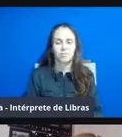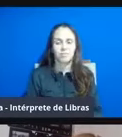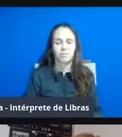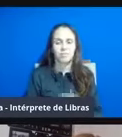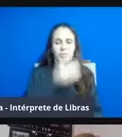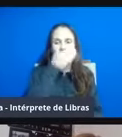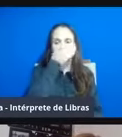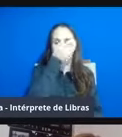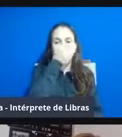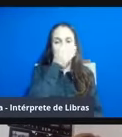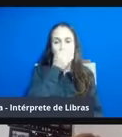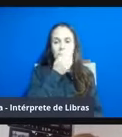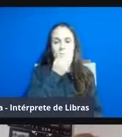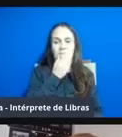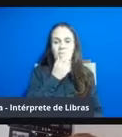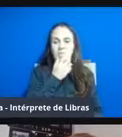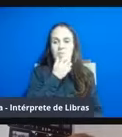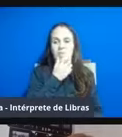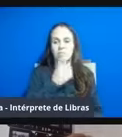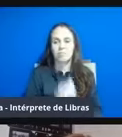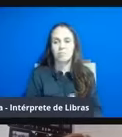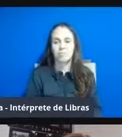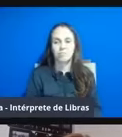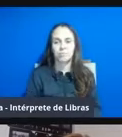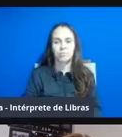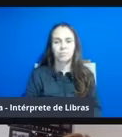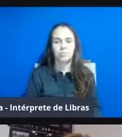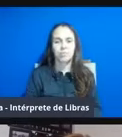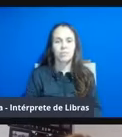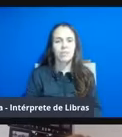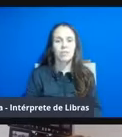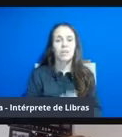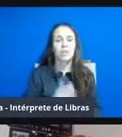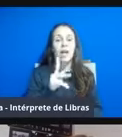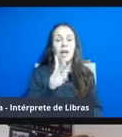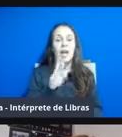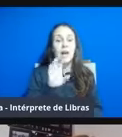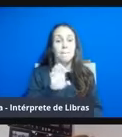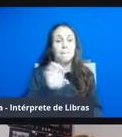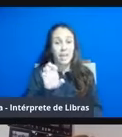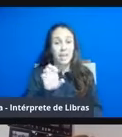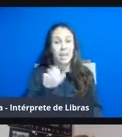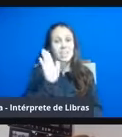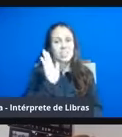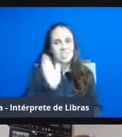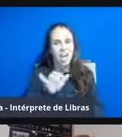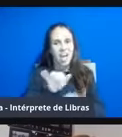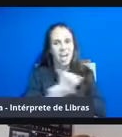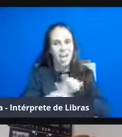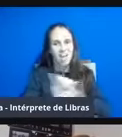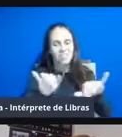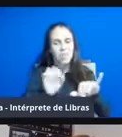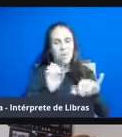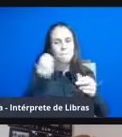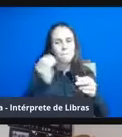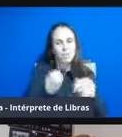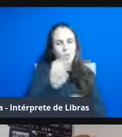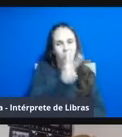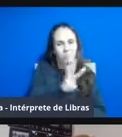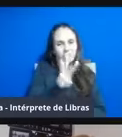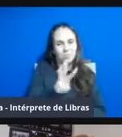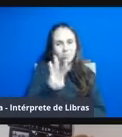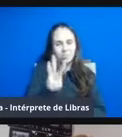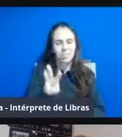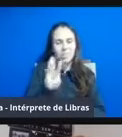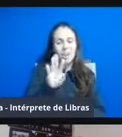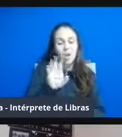Muito obrigado, então, a Pró-Reitoria de Extensão já fez um comentário ali na nossa transmissão com o link para o e